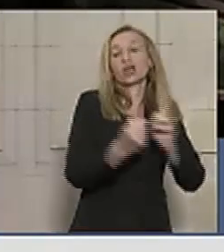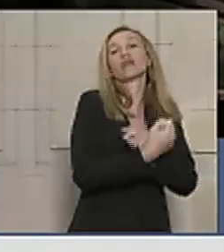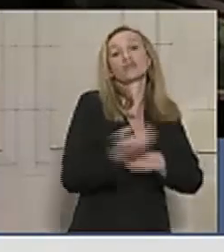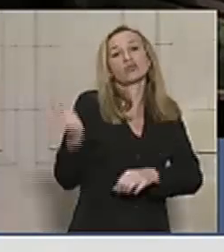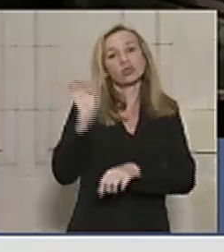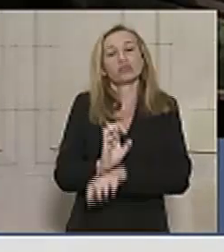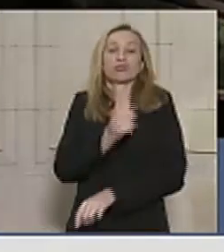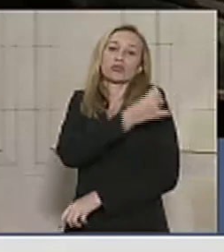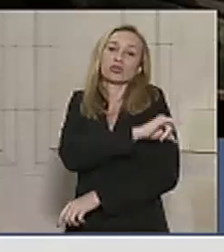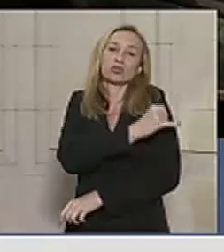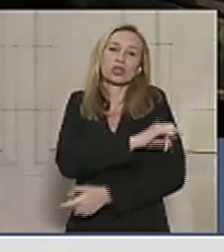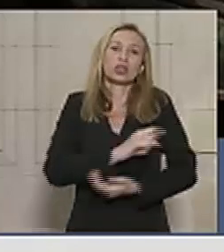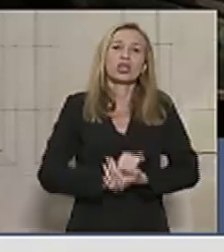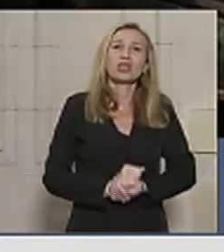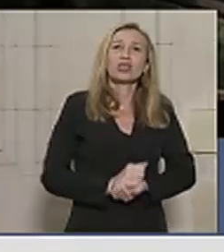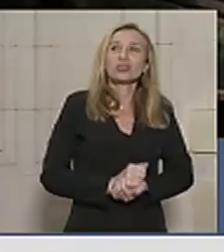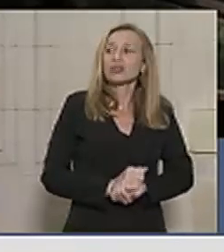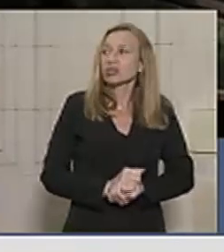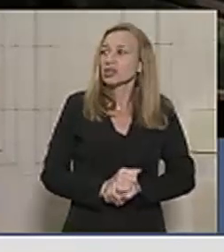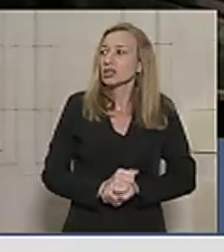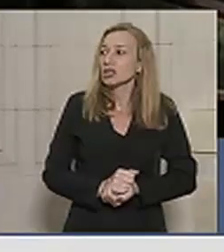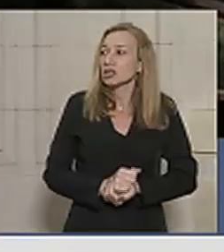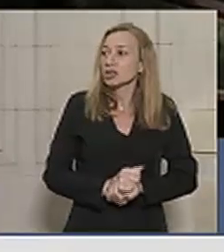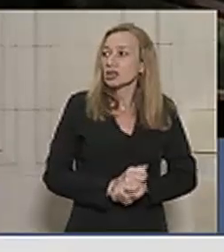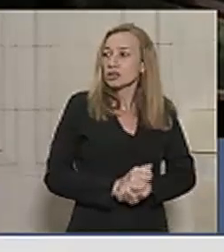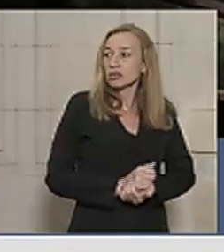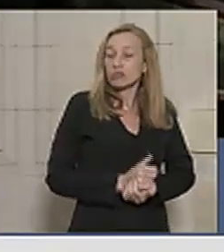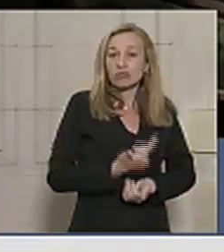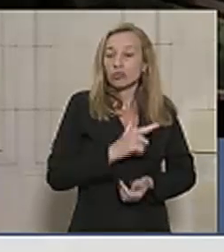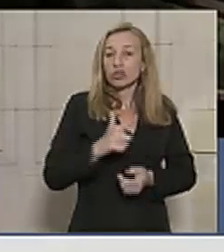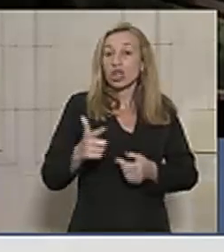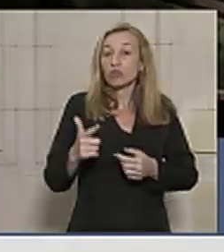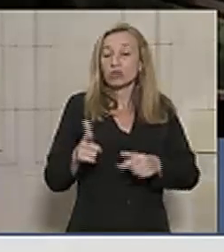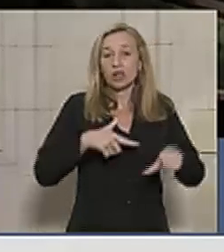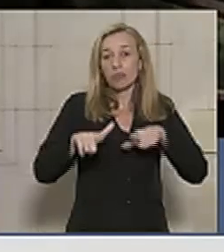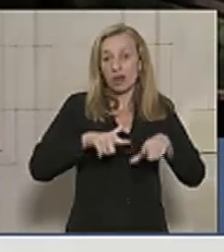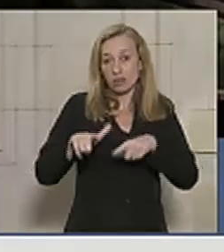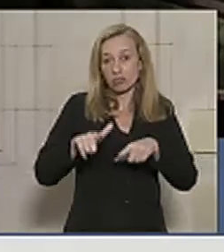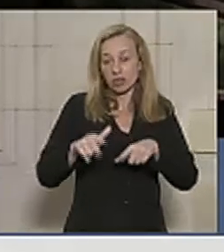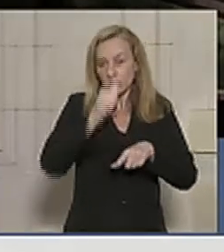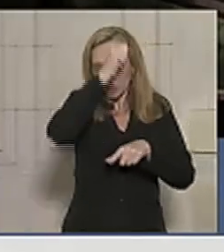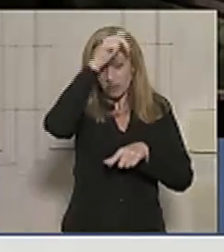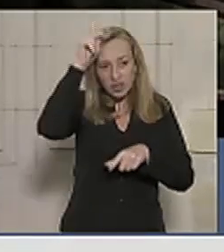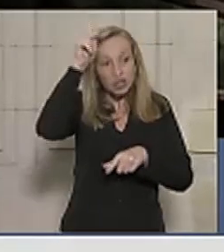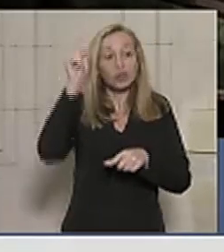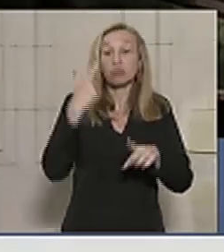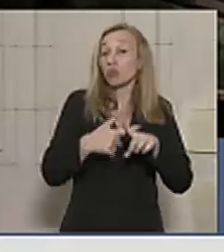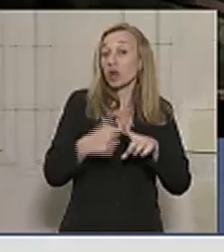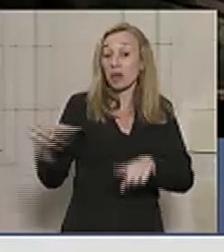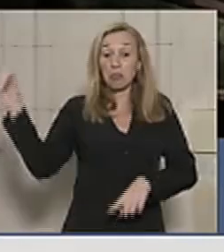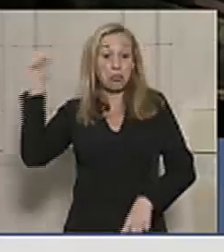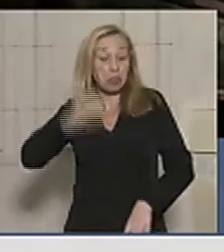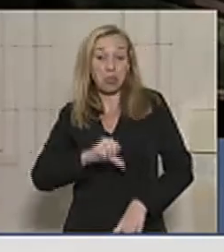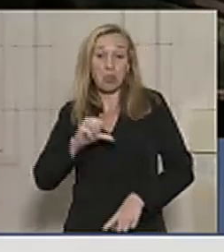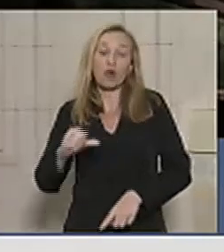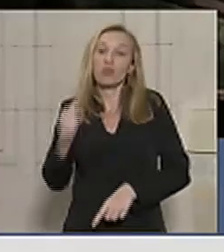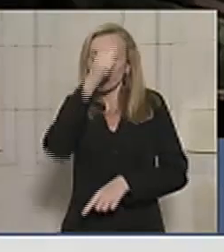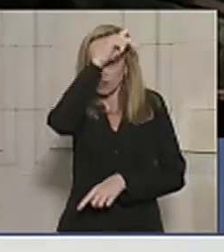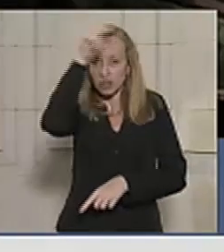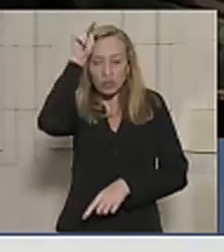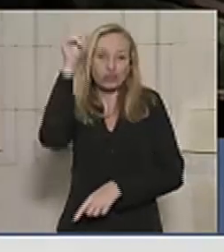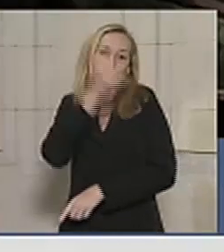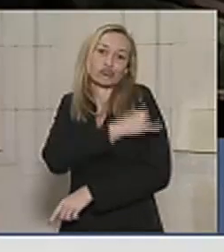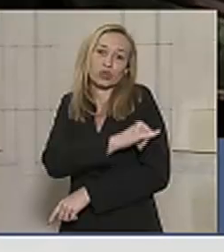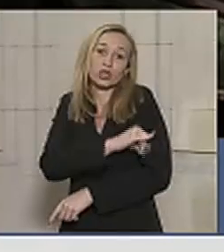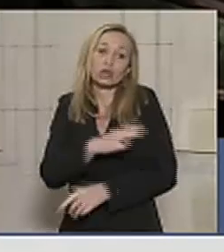do Rio de Janeiro. Nós já não temos os serviços inerentes à prefeitura, porque temos a pior prefeitura da história do Rio de Janeiro.